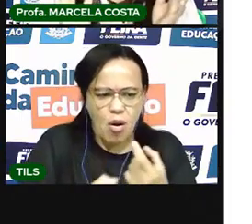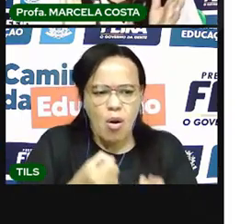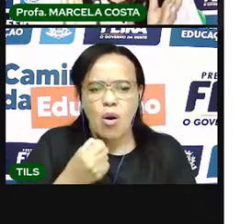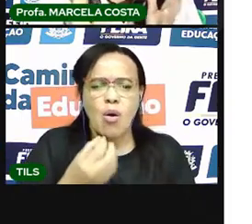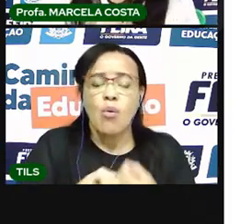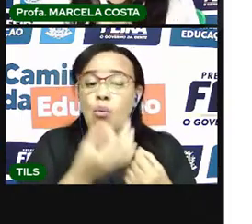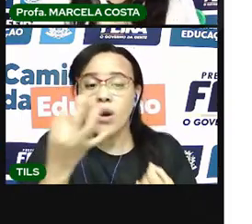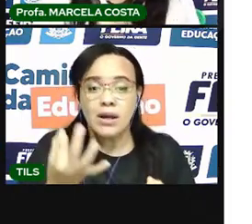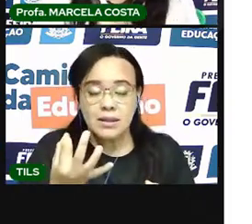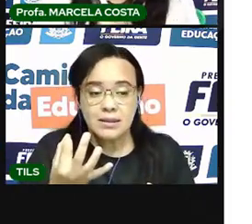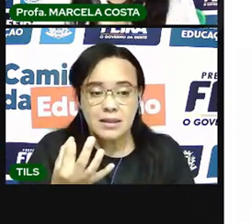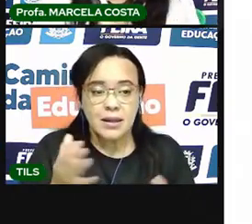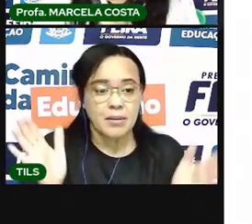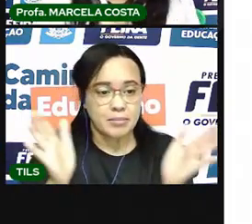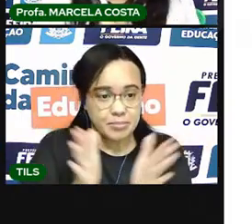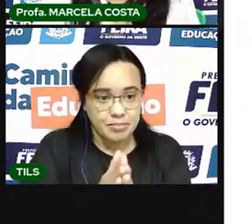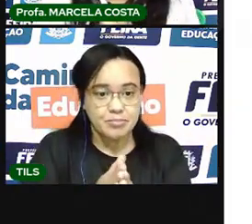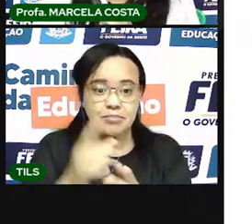Pipoca.